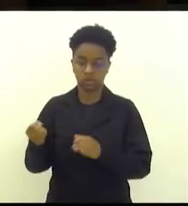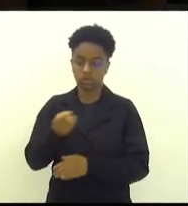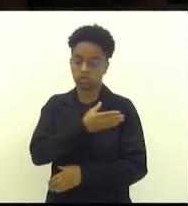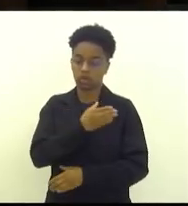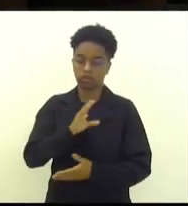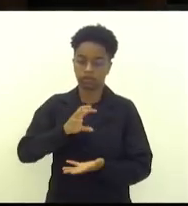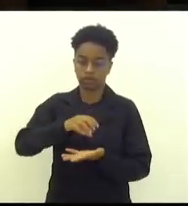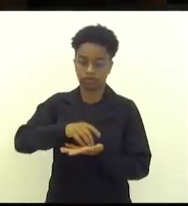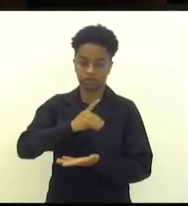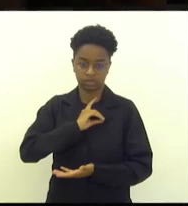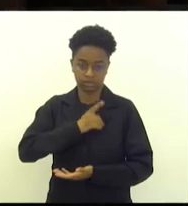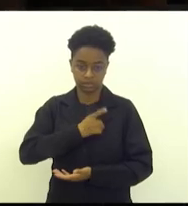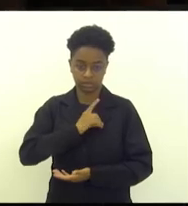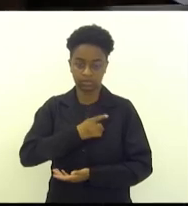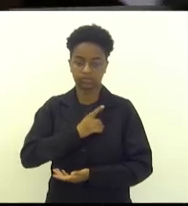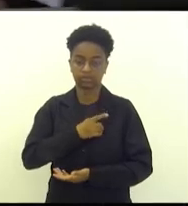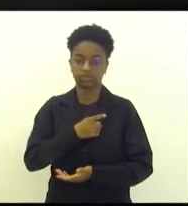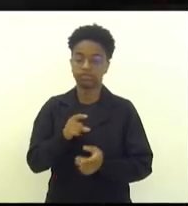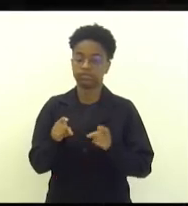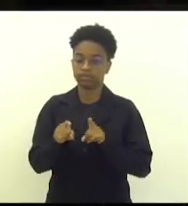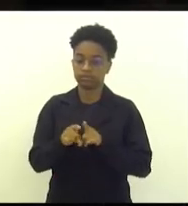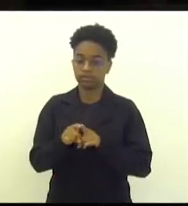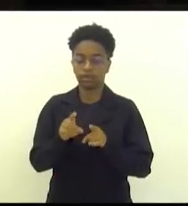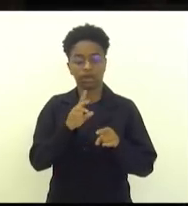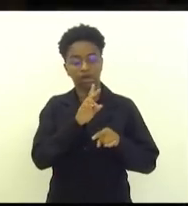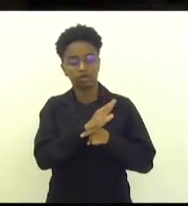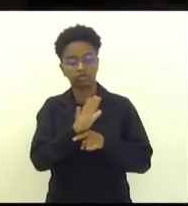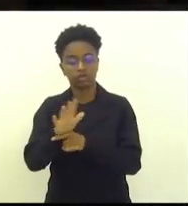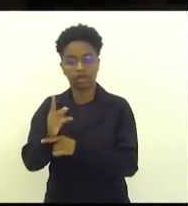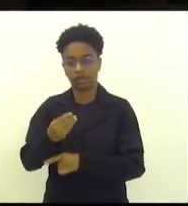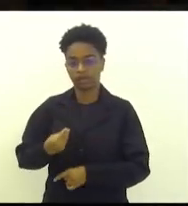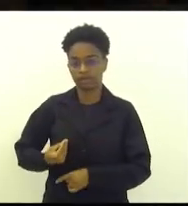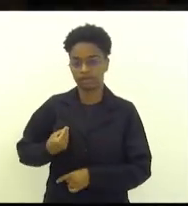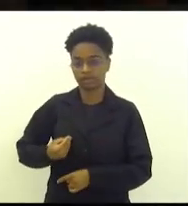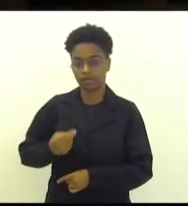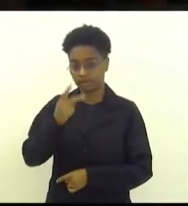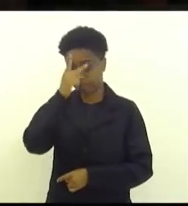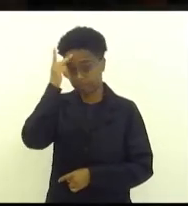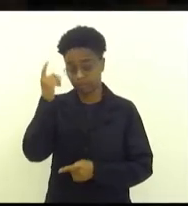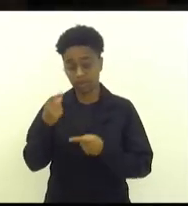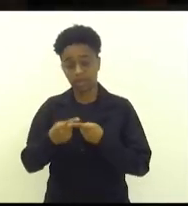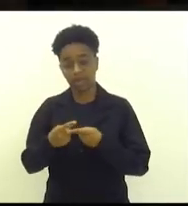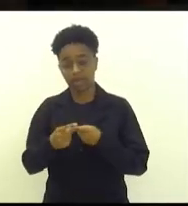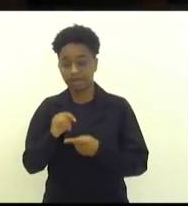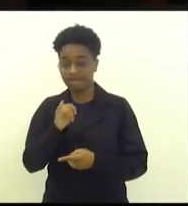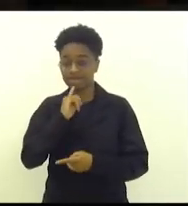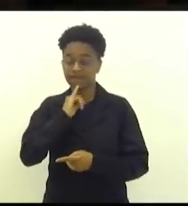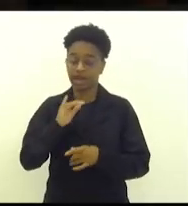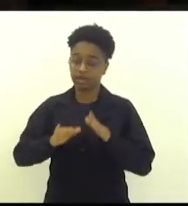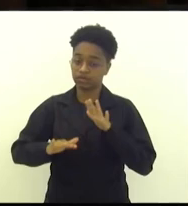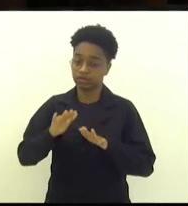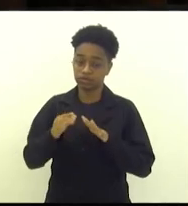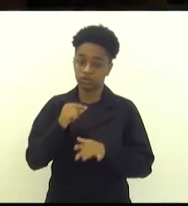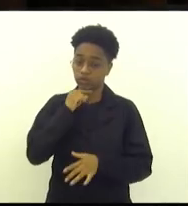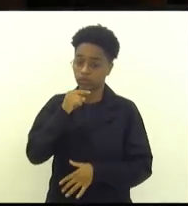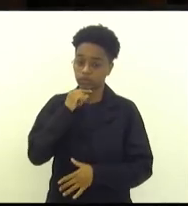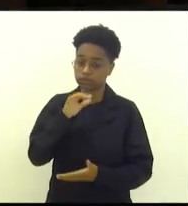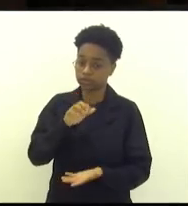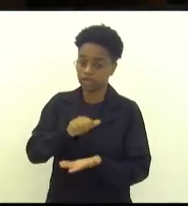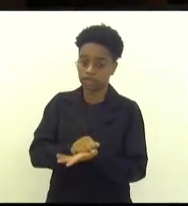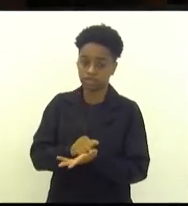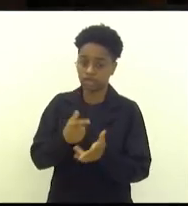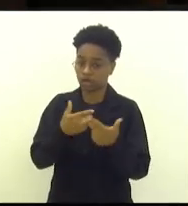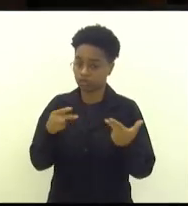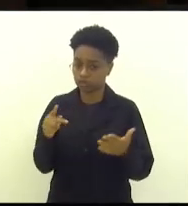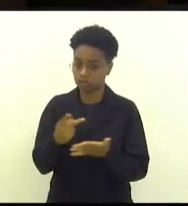especializada, otimizando a vida daquela pessoa que, infelizmente, muitas das vezes deixa de fazer um registro de ocorrência